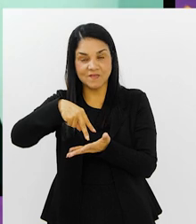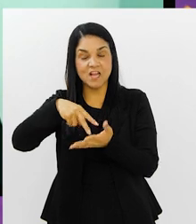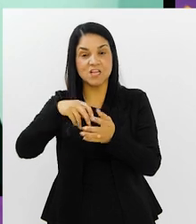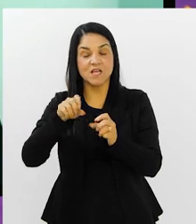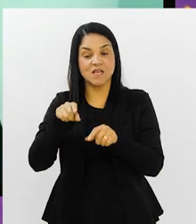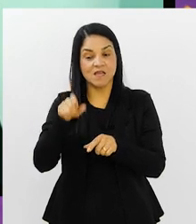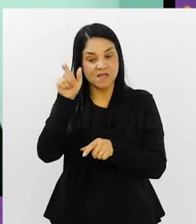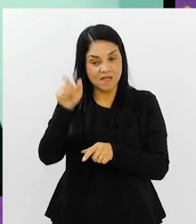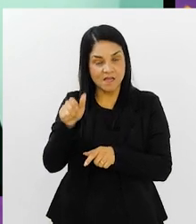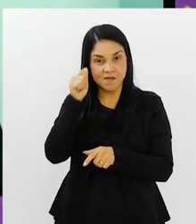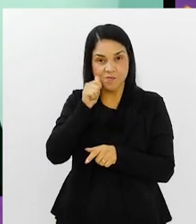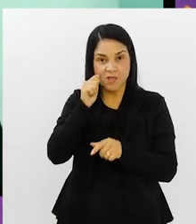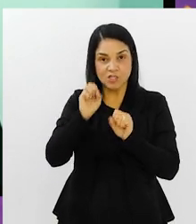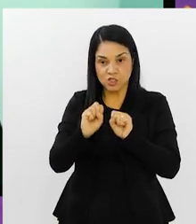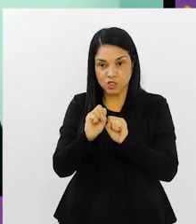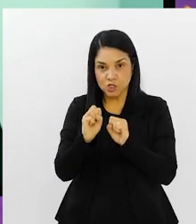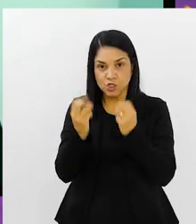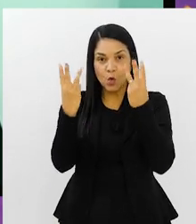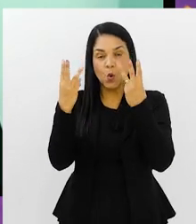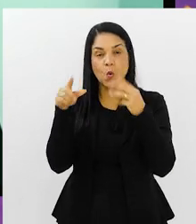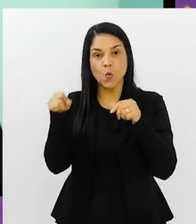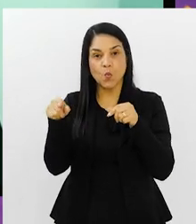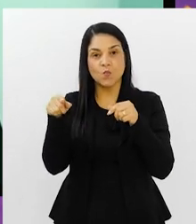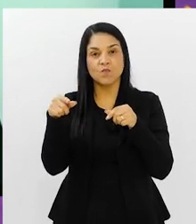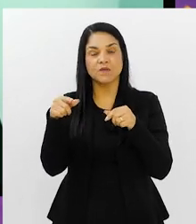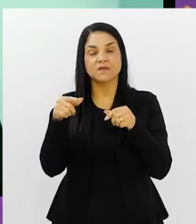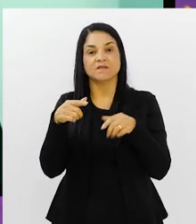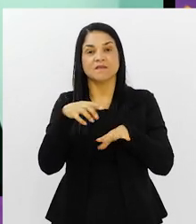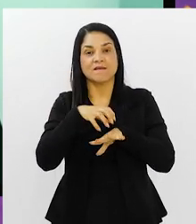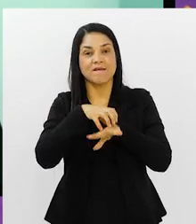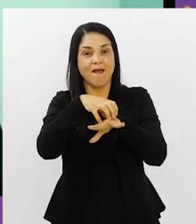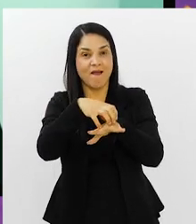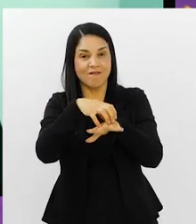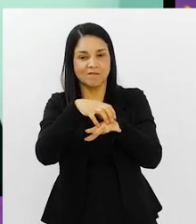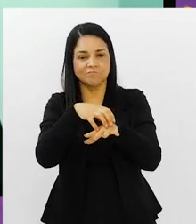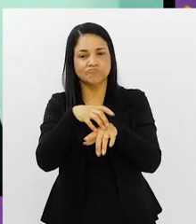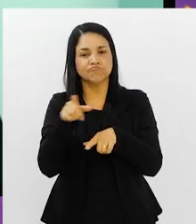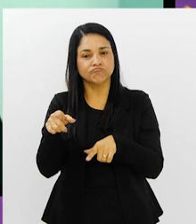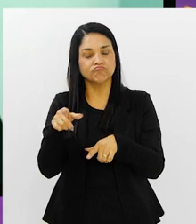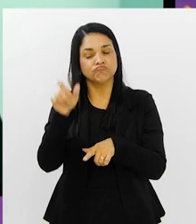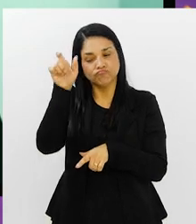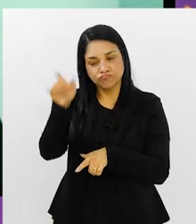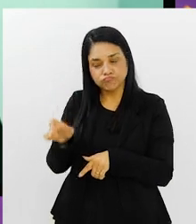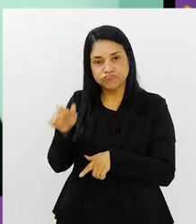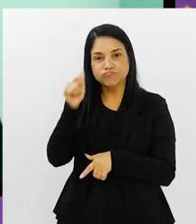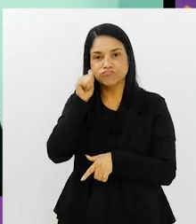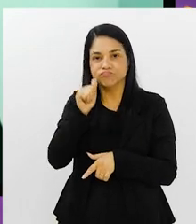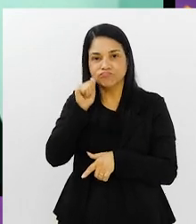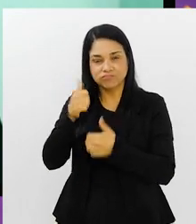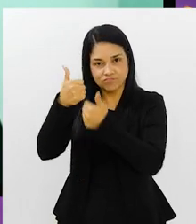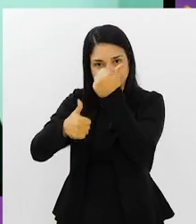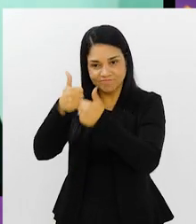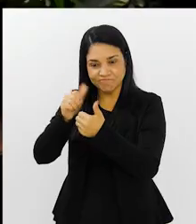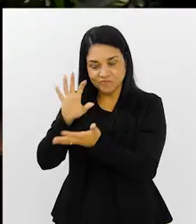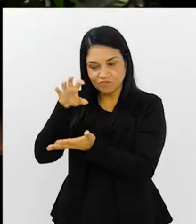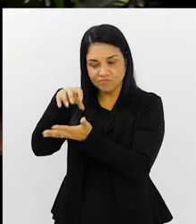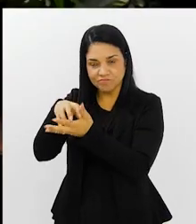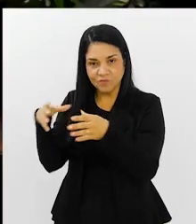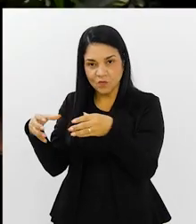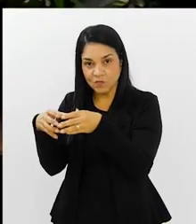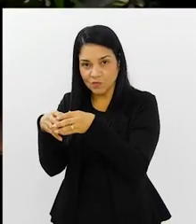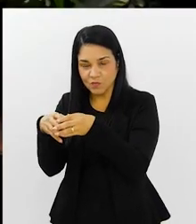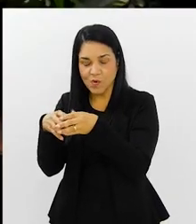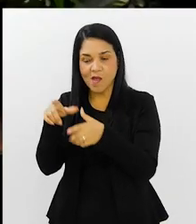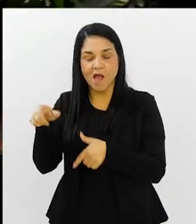E ela fazia shows em cunha elétricos, em haste, enquanto ele estava concentrado. Você lembra disso. A